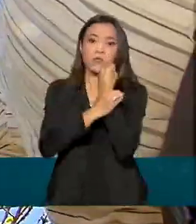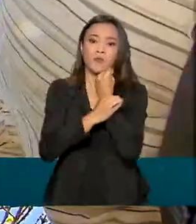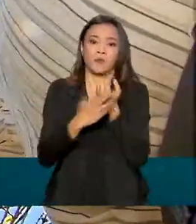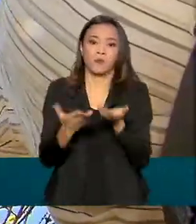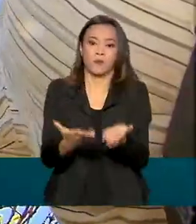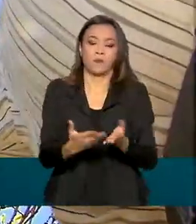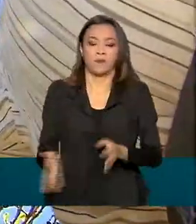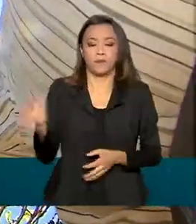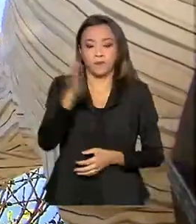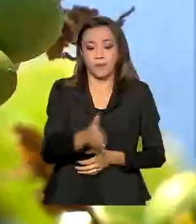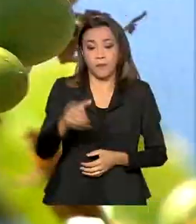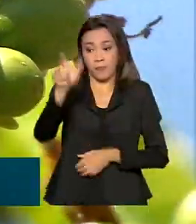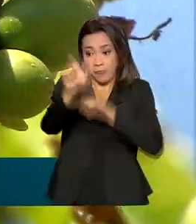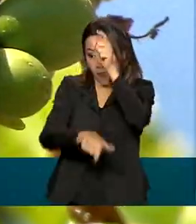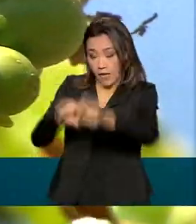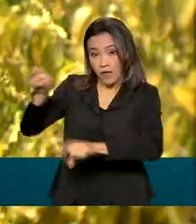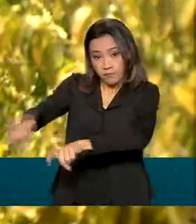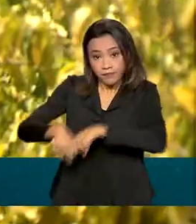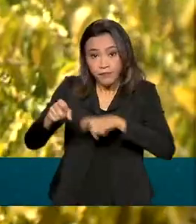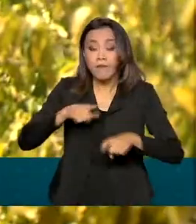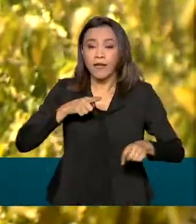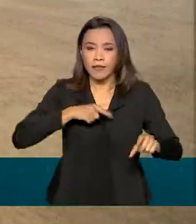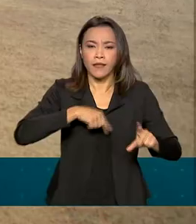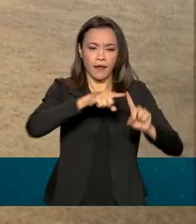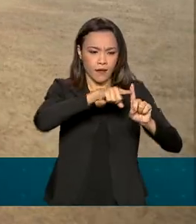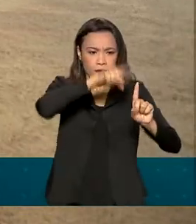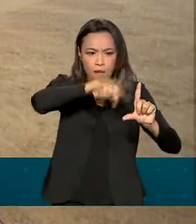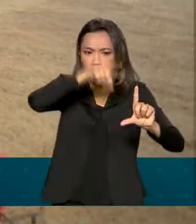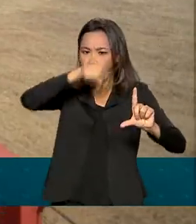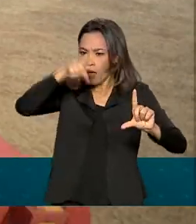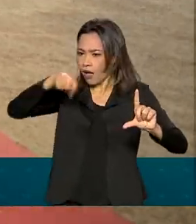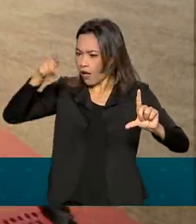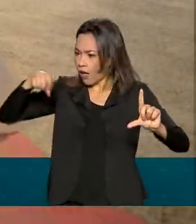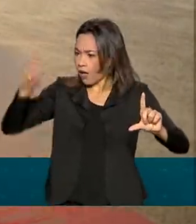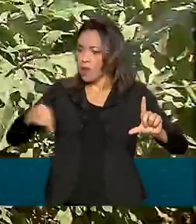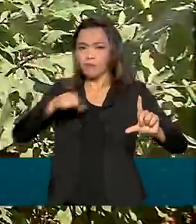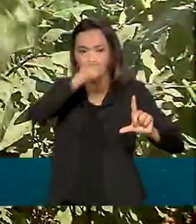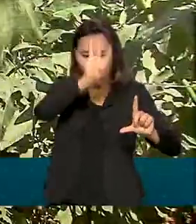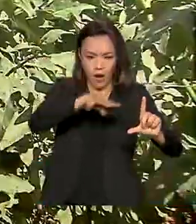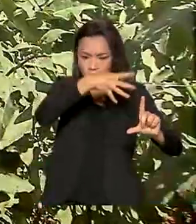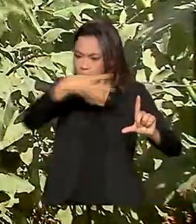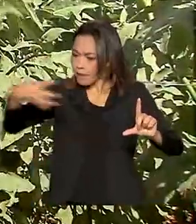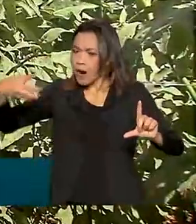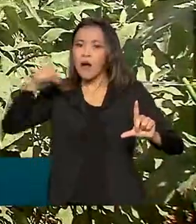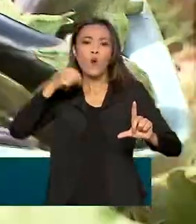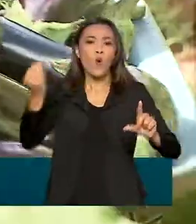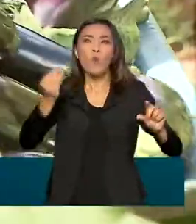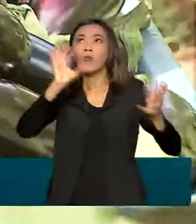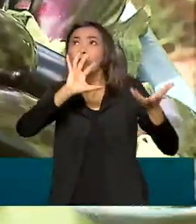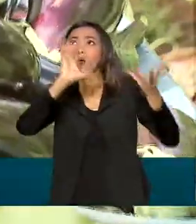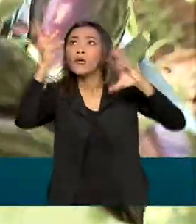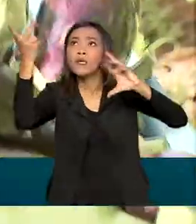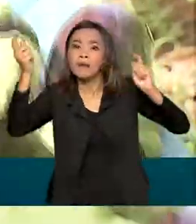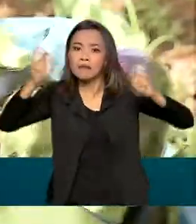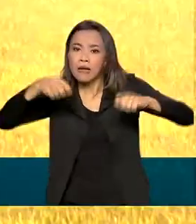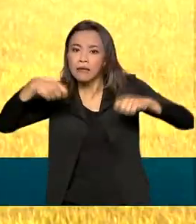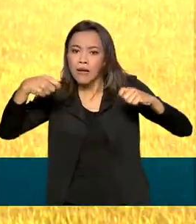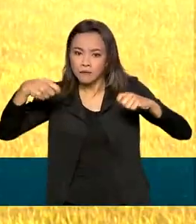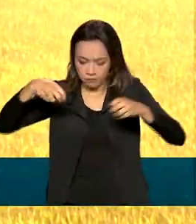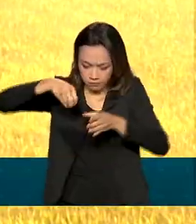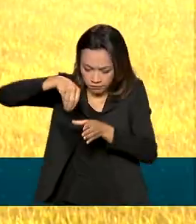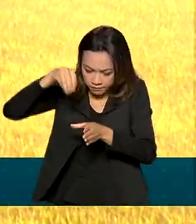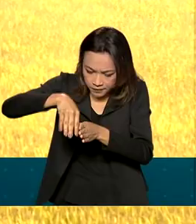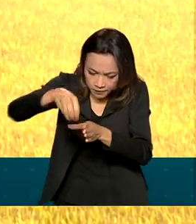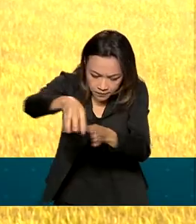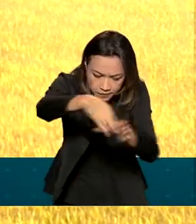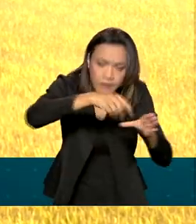Produtores rurais vão contar com tabelas, gráficos e análises geoespaciais sobre condições climáticas para o cultivo, além